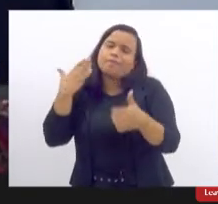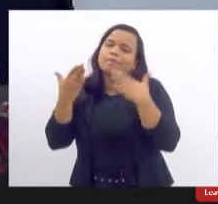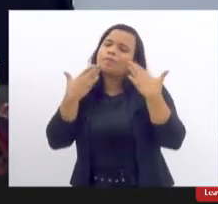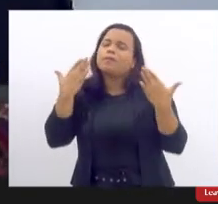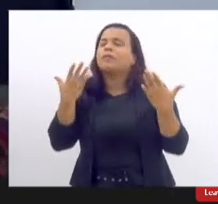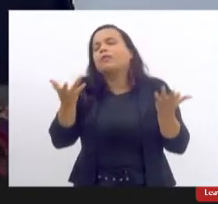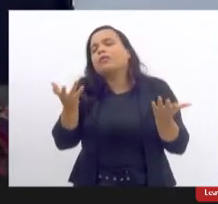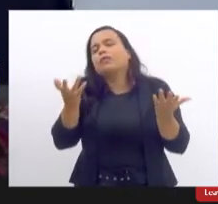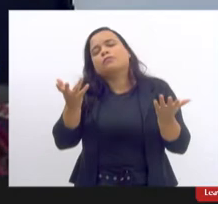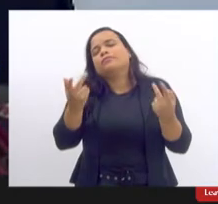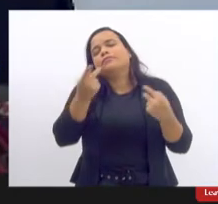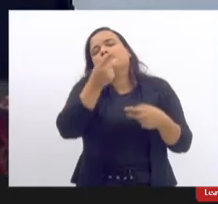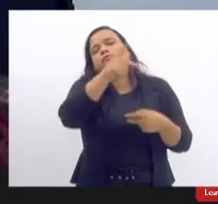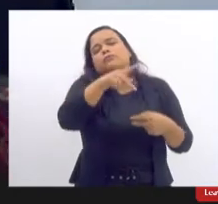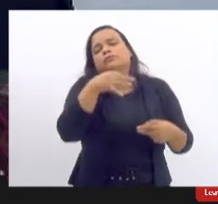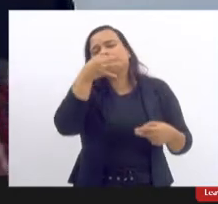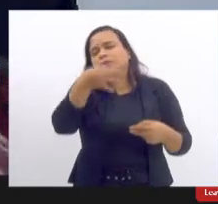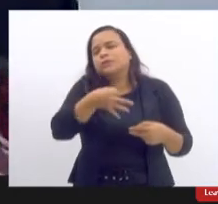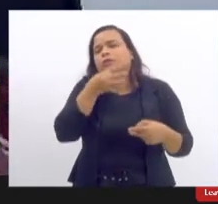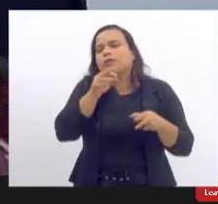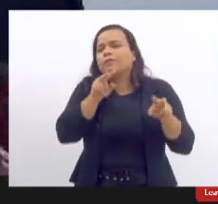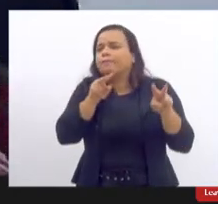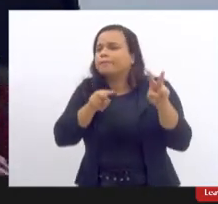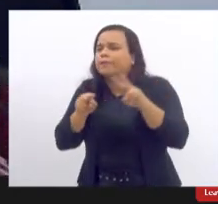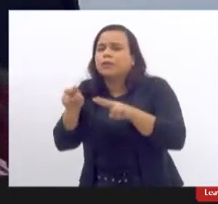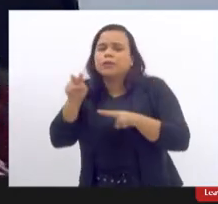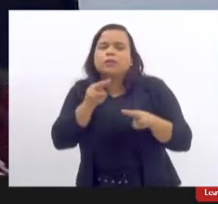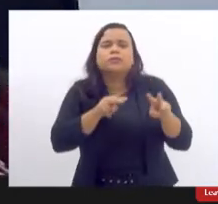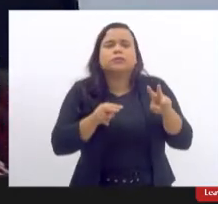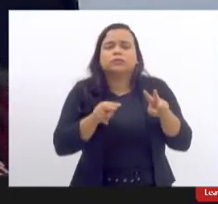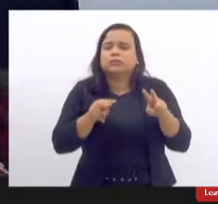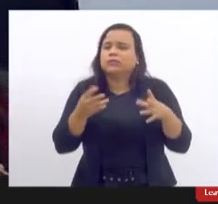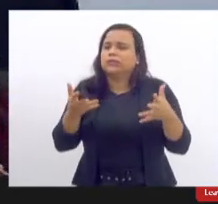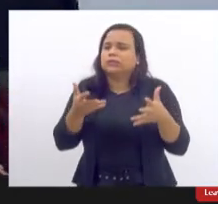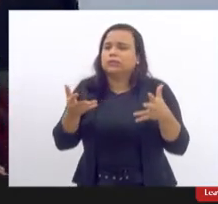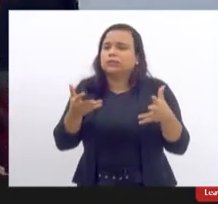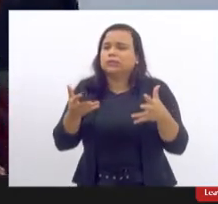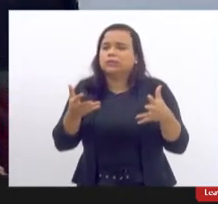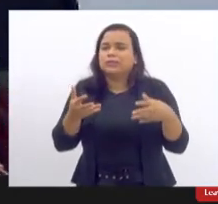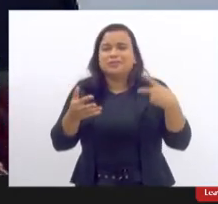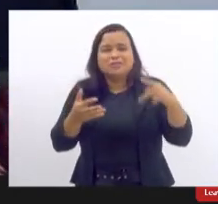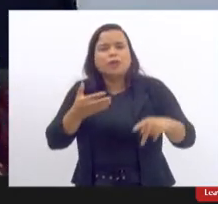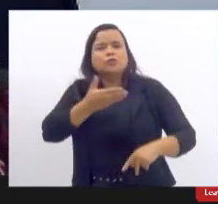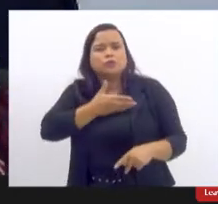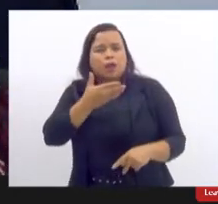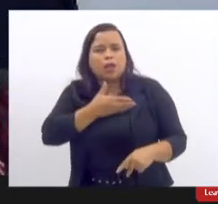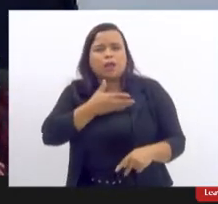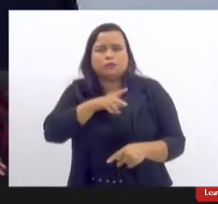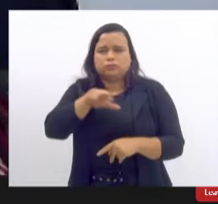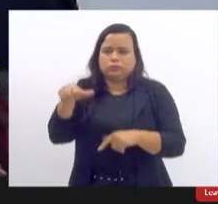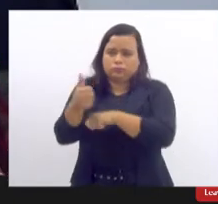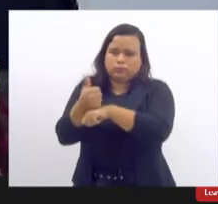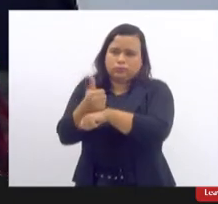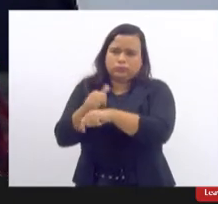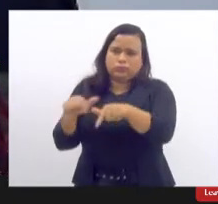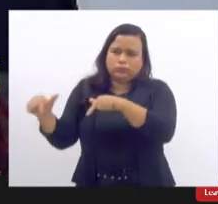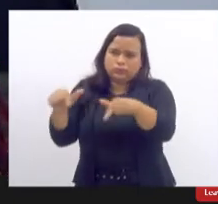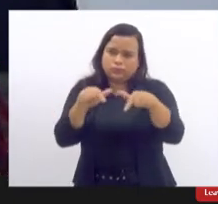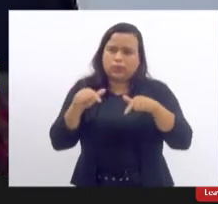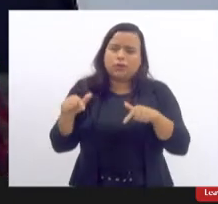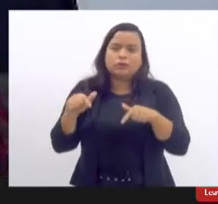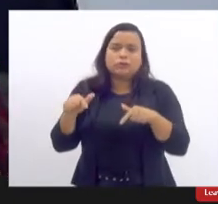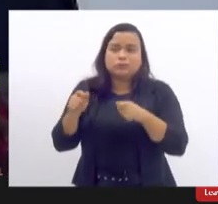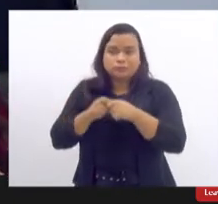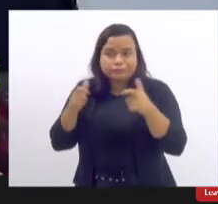ver dificuldade dos seus colegas de boa parte